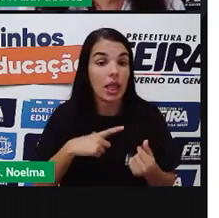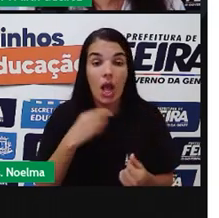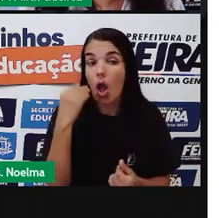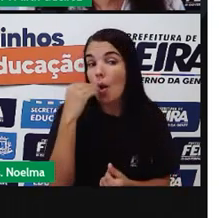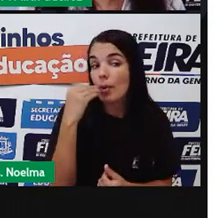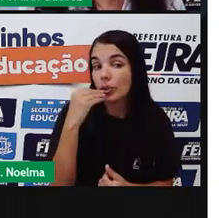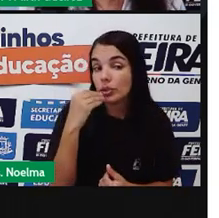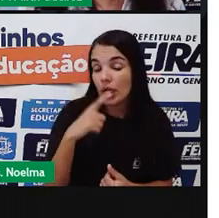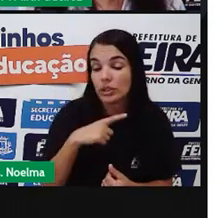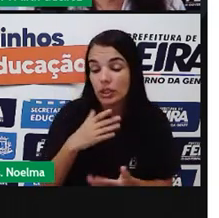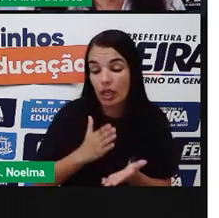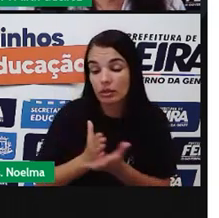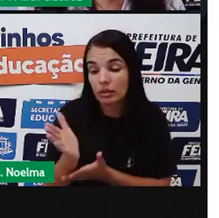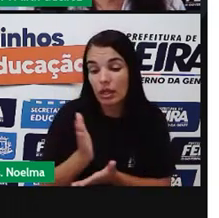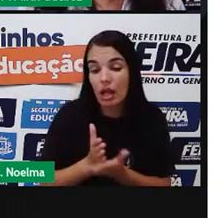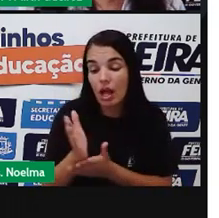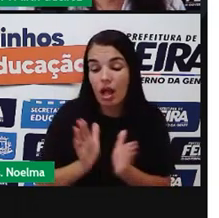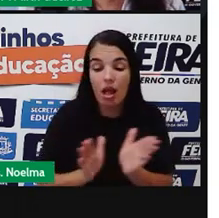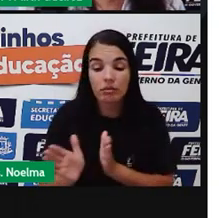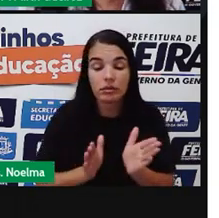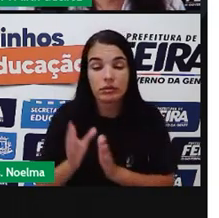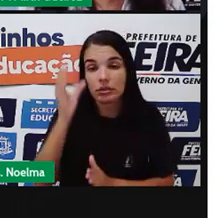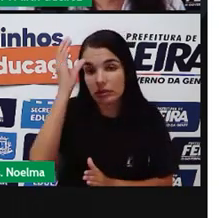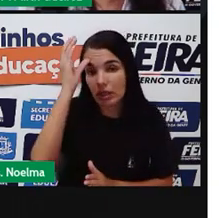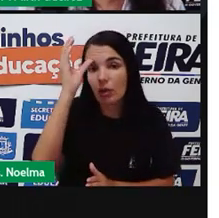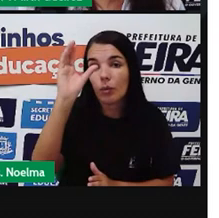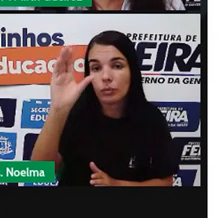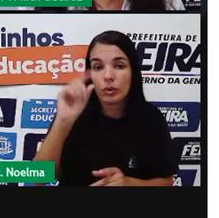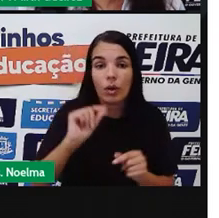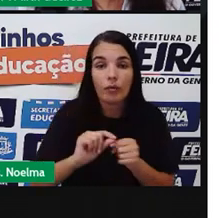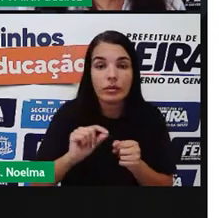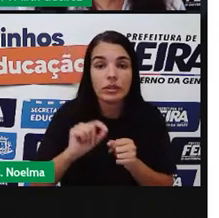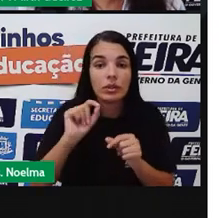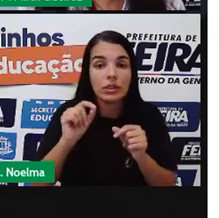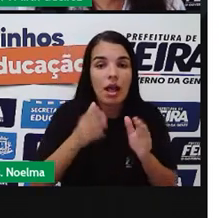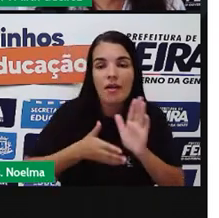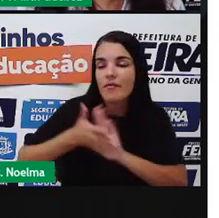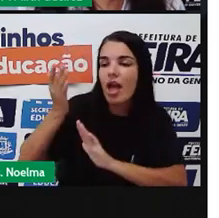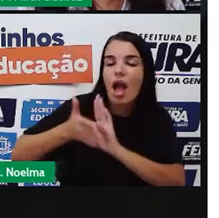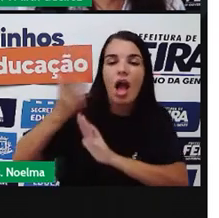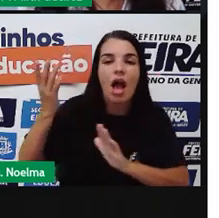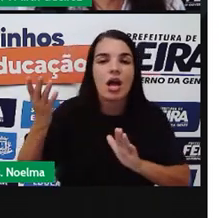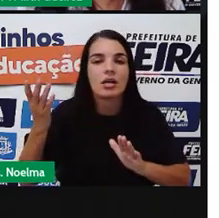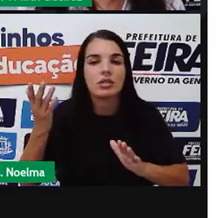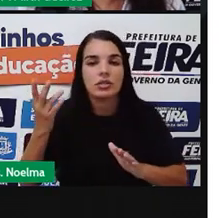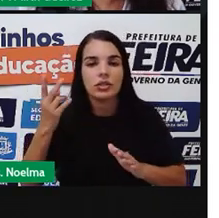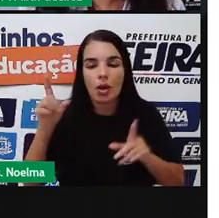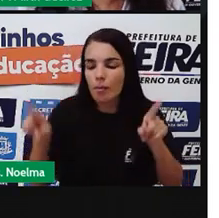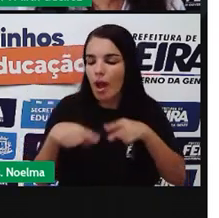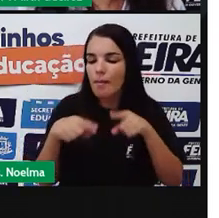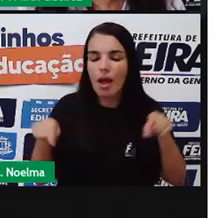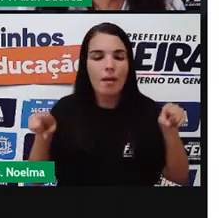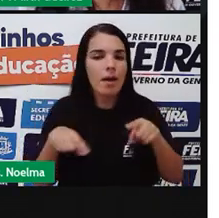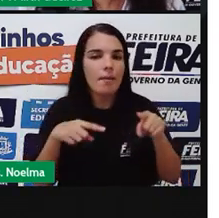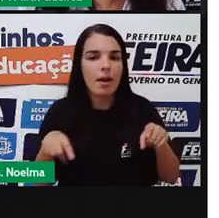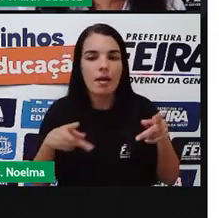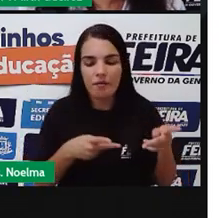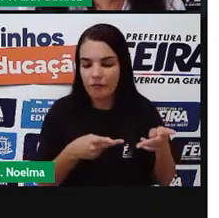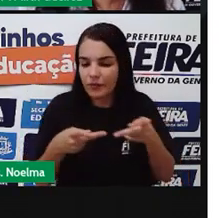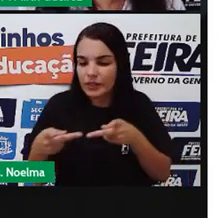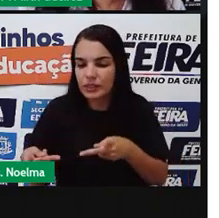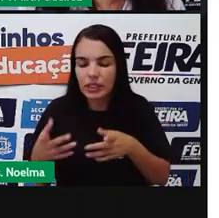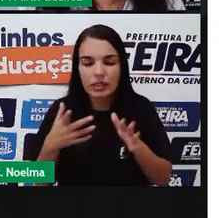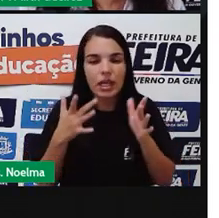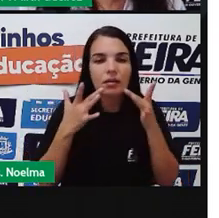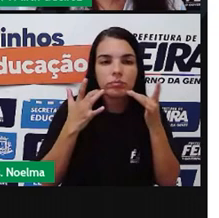usufruir De uma variedade Amargada Dessas atividades Uma vez Que as viagens Visitas A